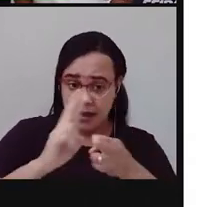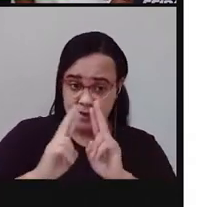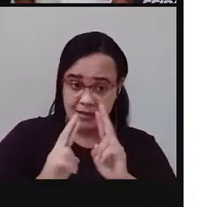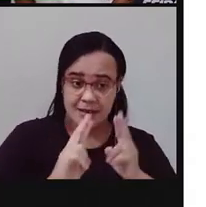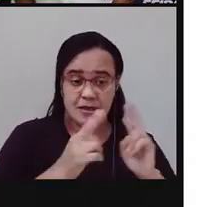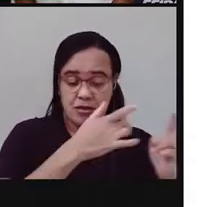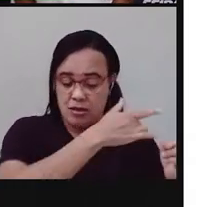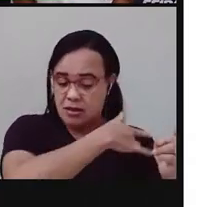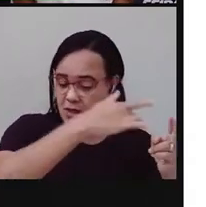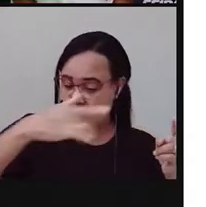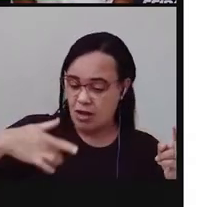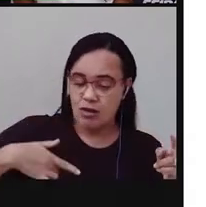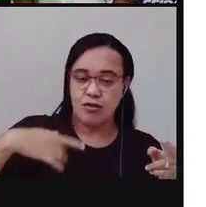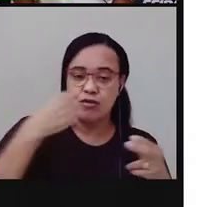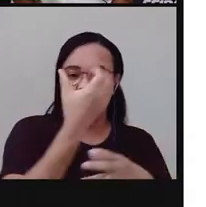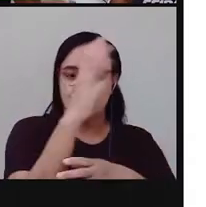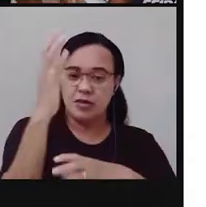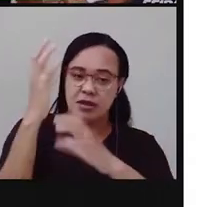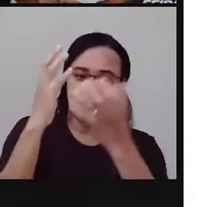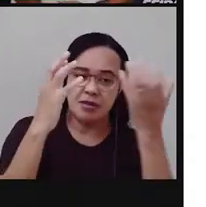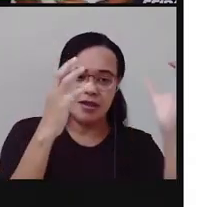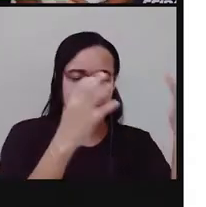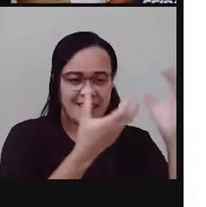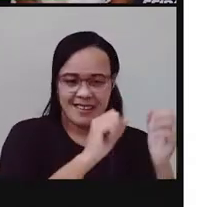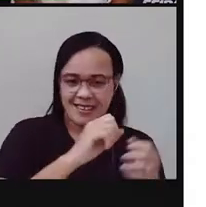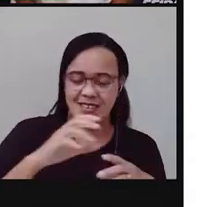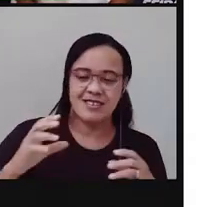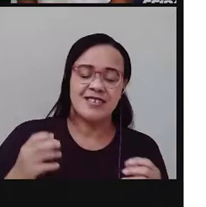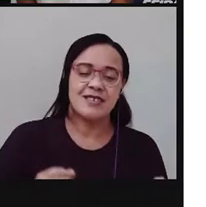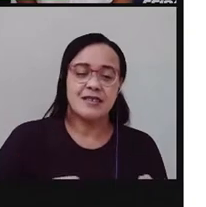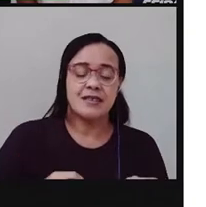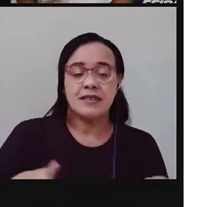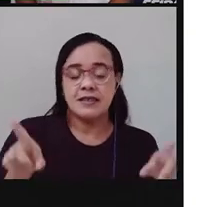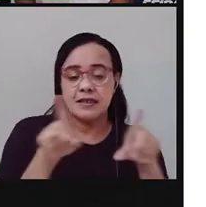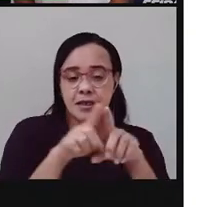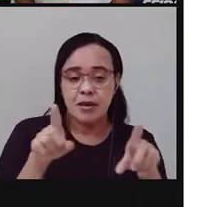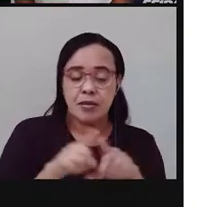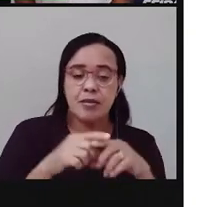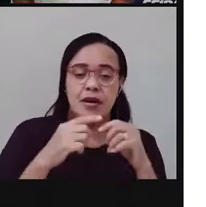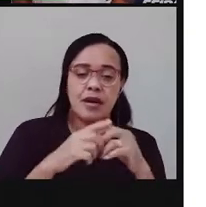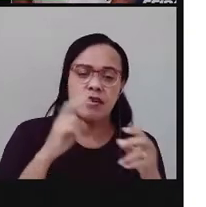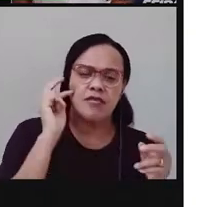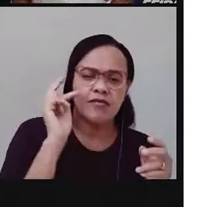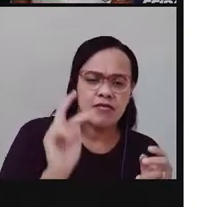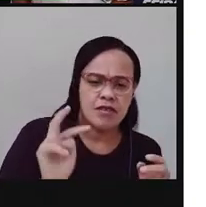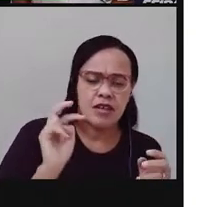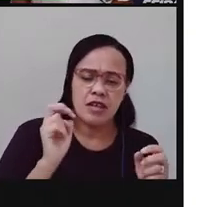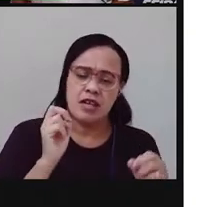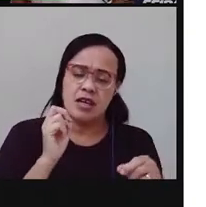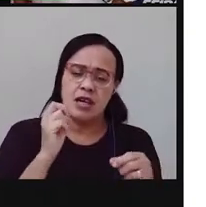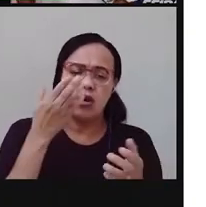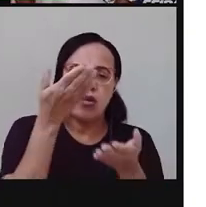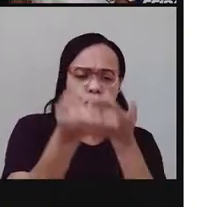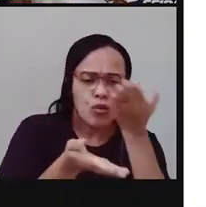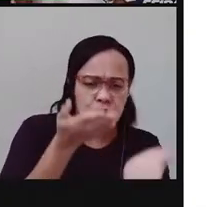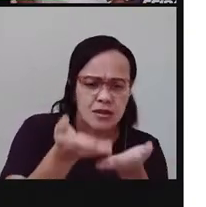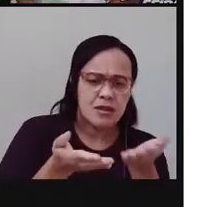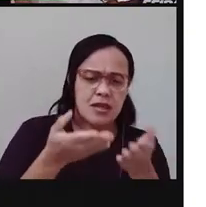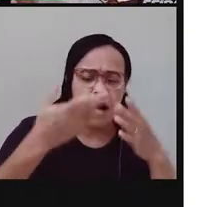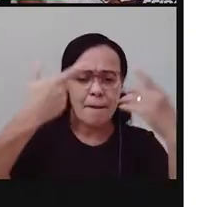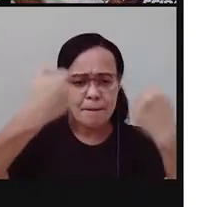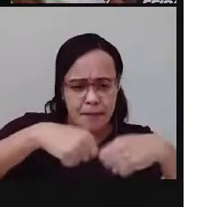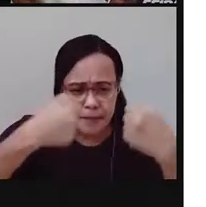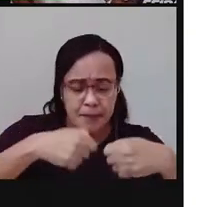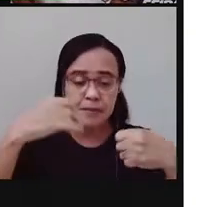ambiente vai também identificar alguns cuidados que são essenciais para